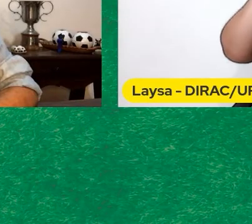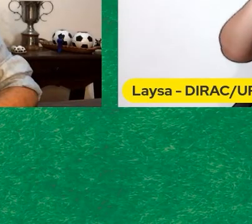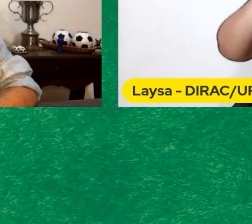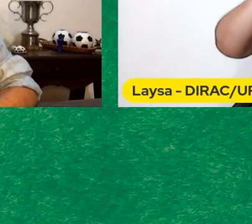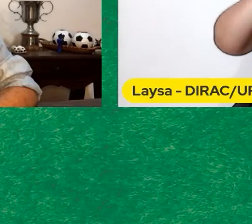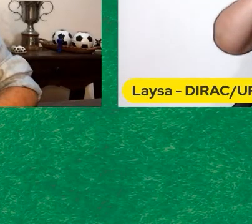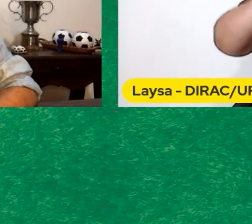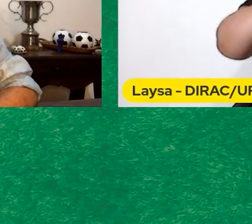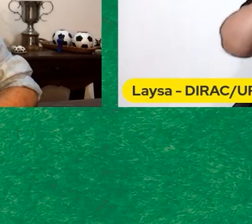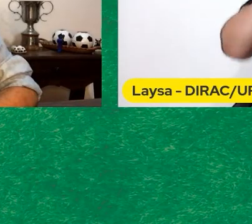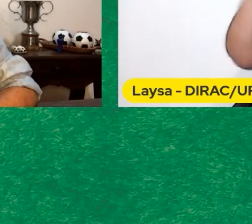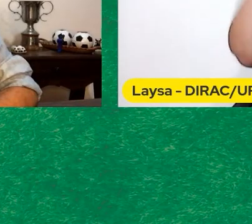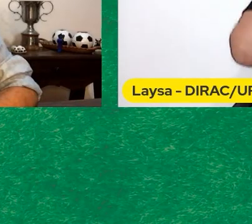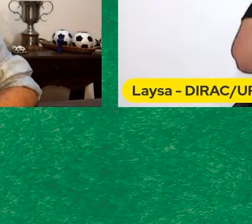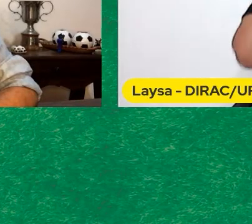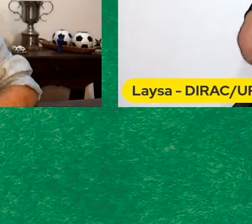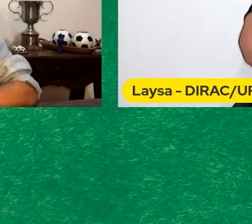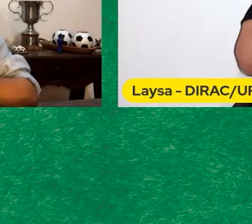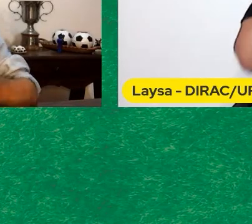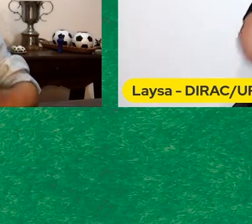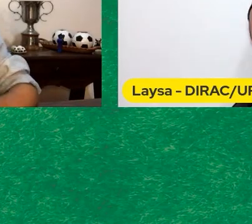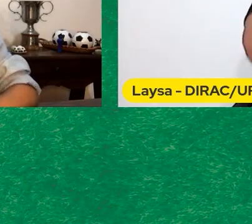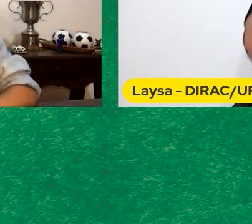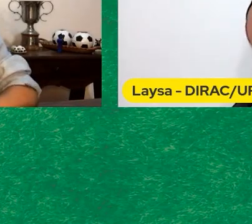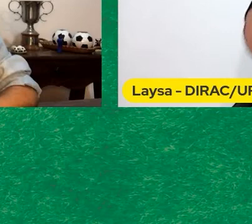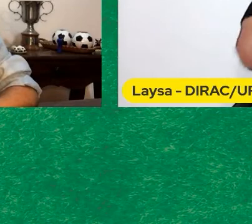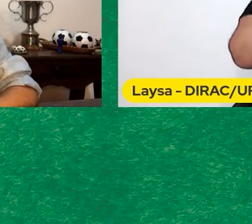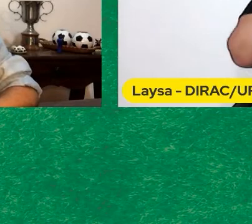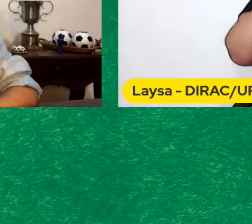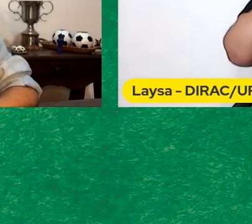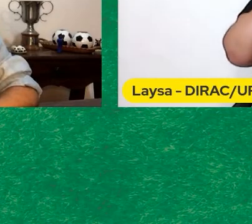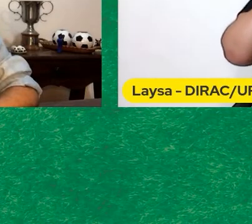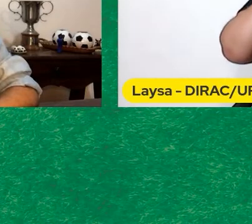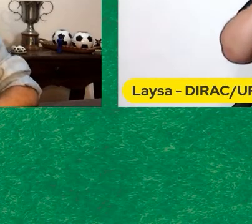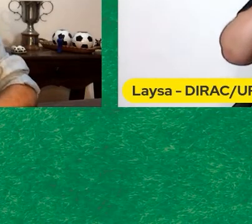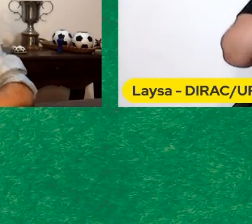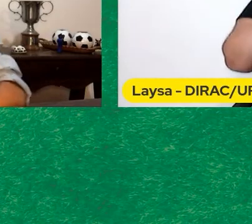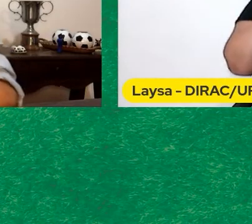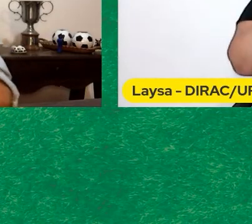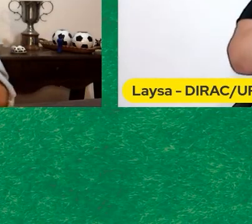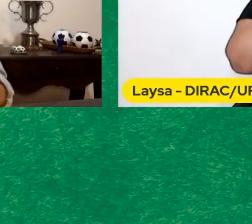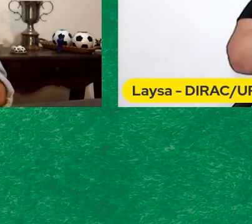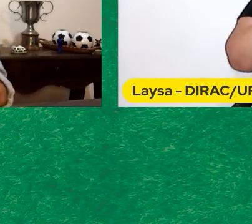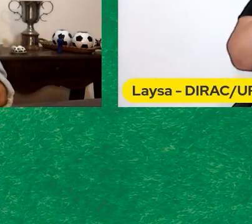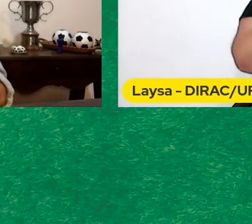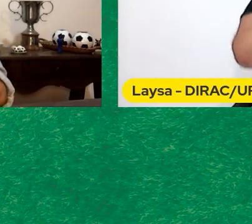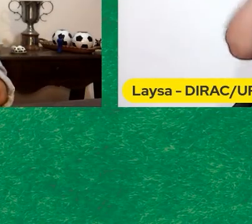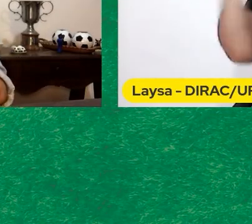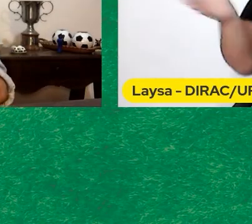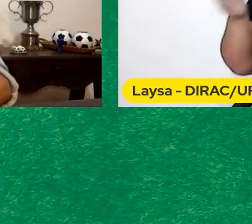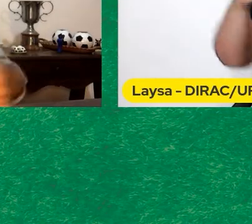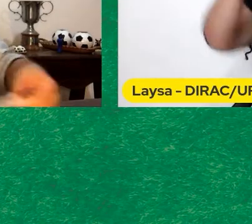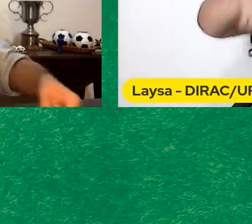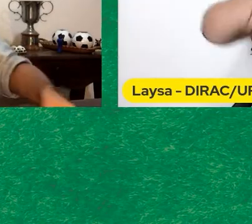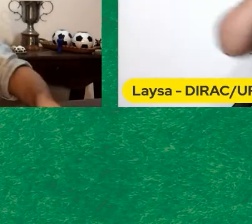campeão pelo Guarani E atuou muito mais fora de campo Com a sua carreira exuberante No cinema